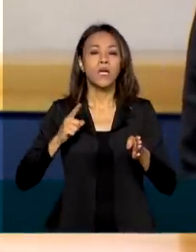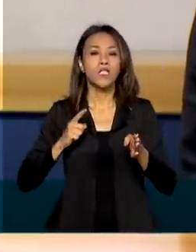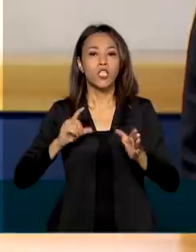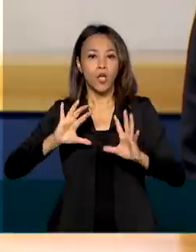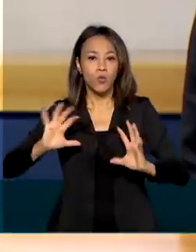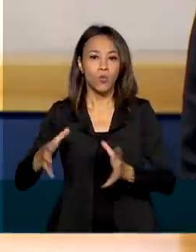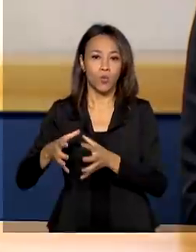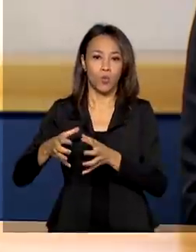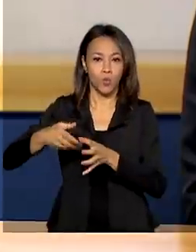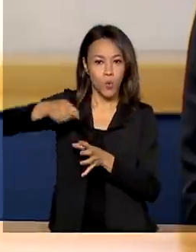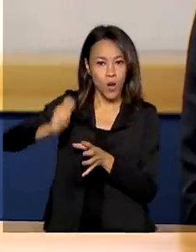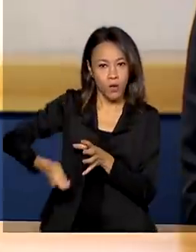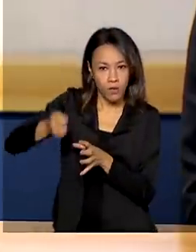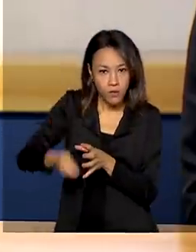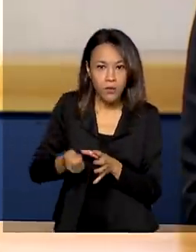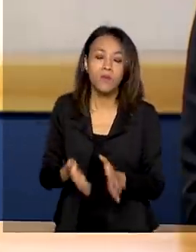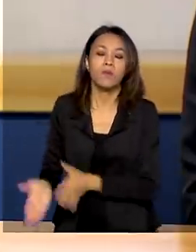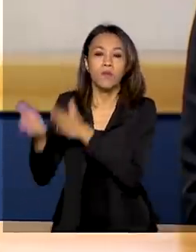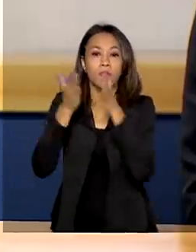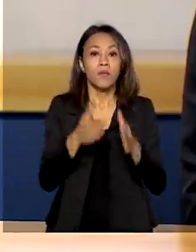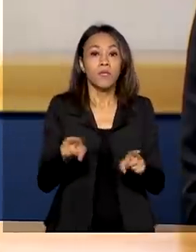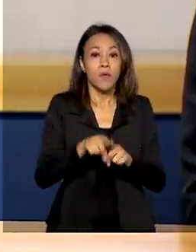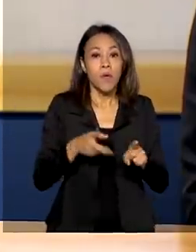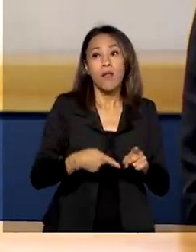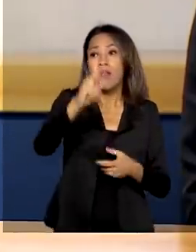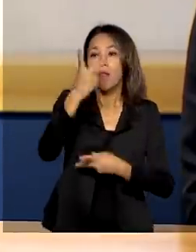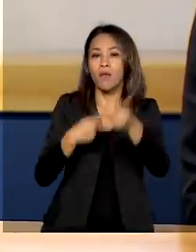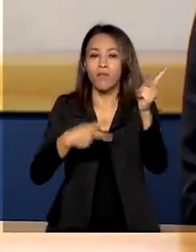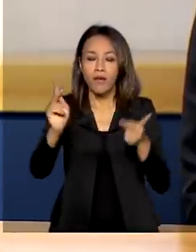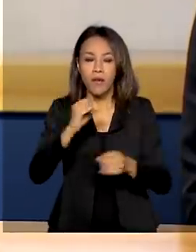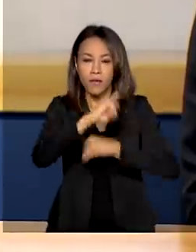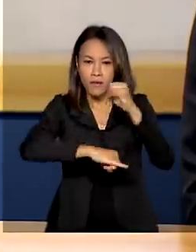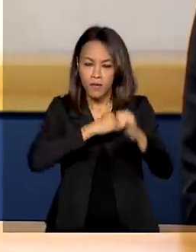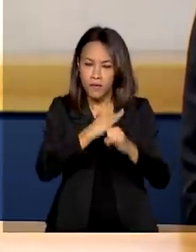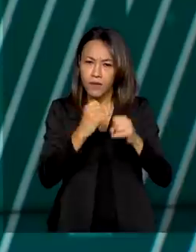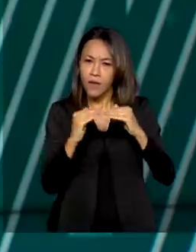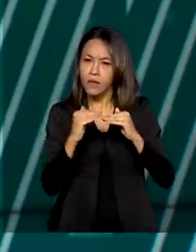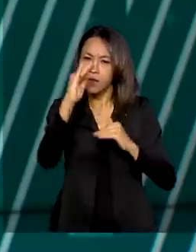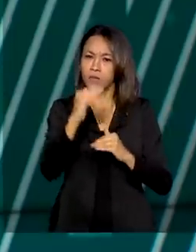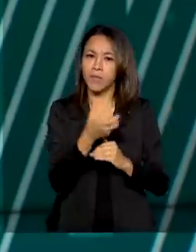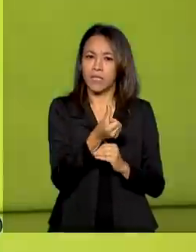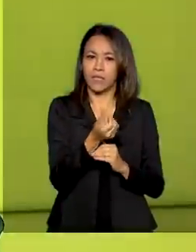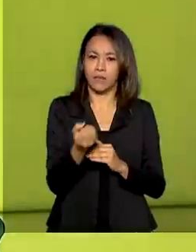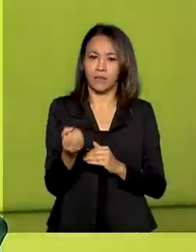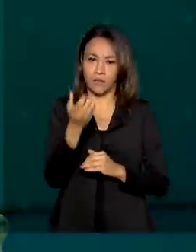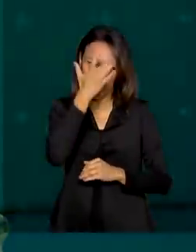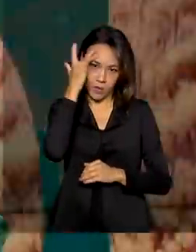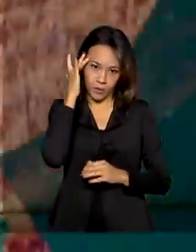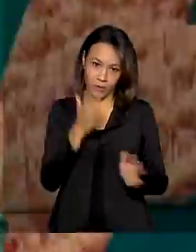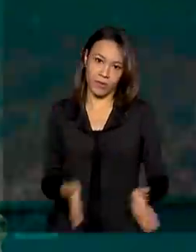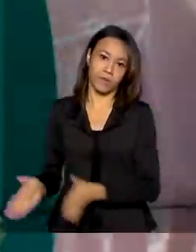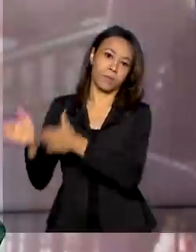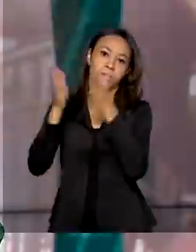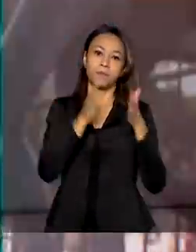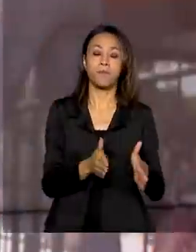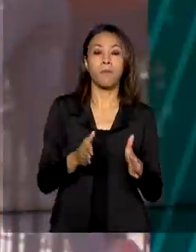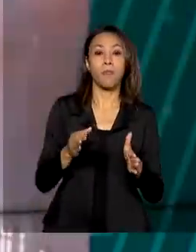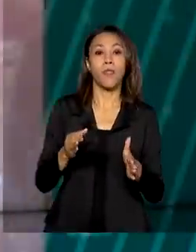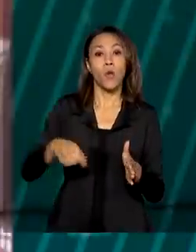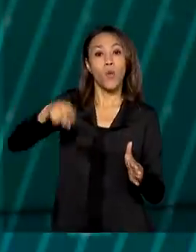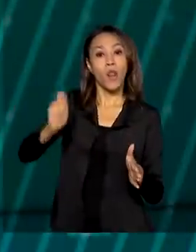levar a internet para todas as localidades acima de 600 pessoas. O leilão de bens